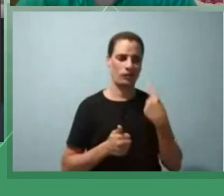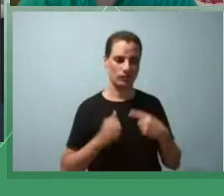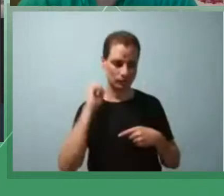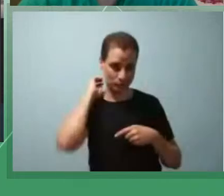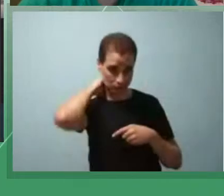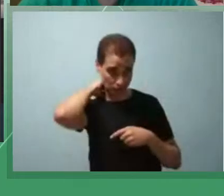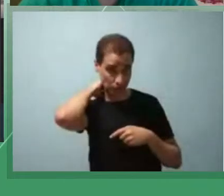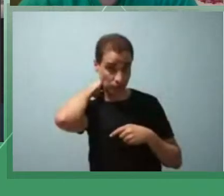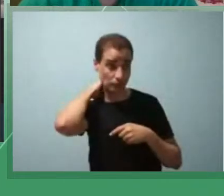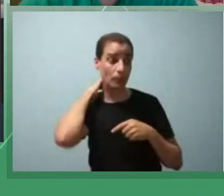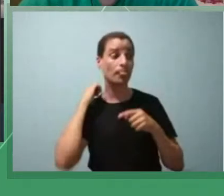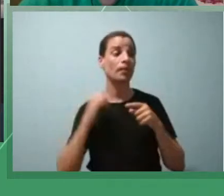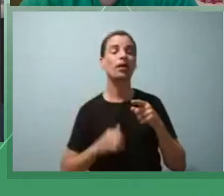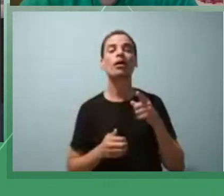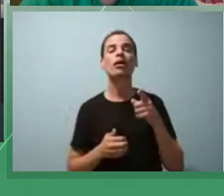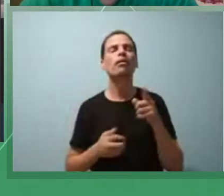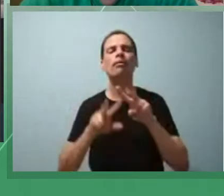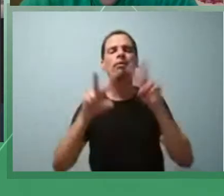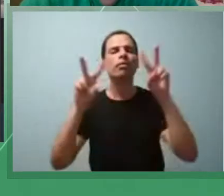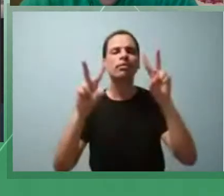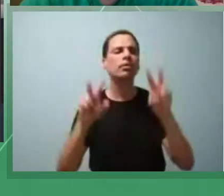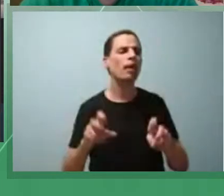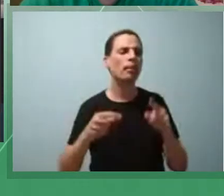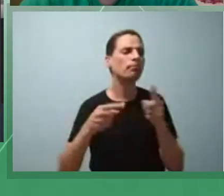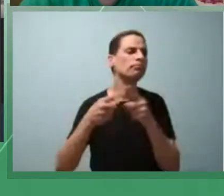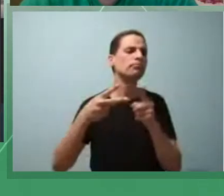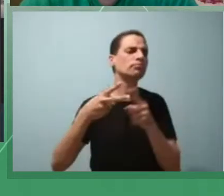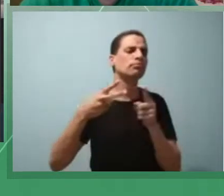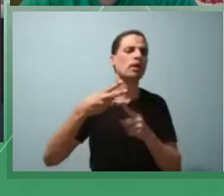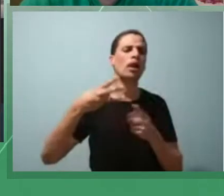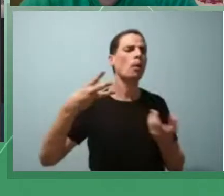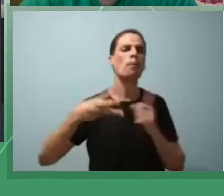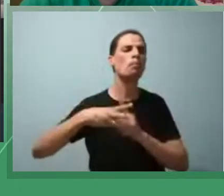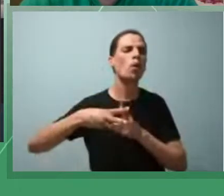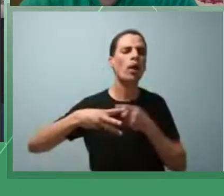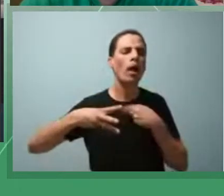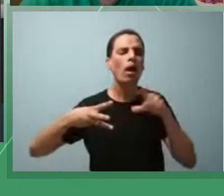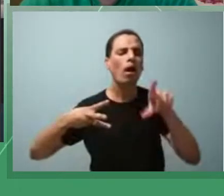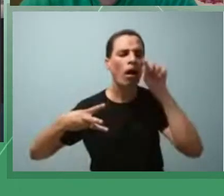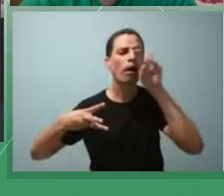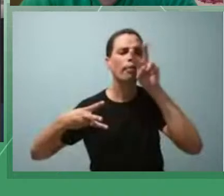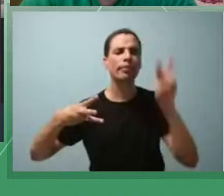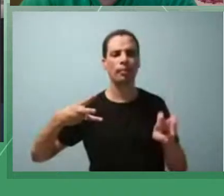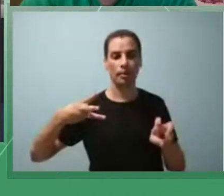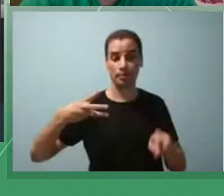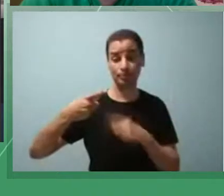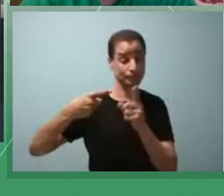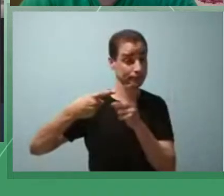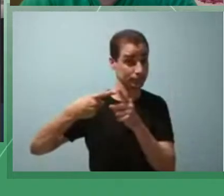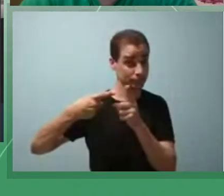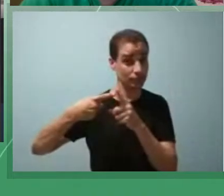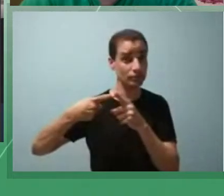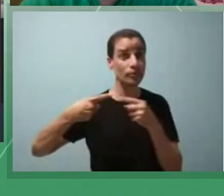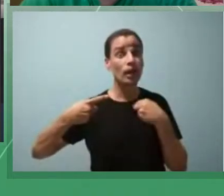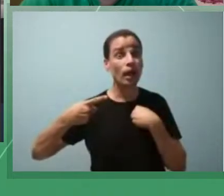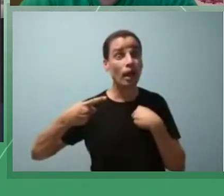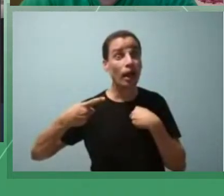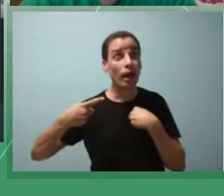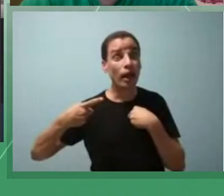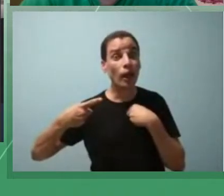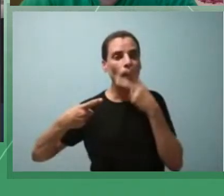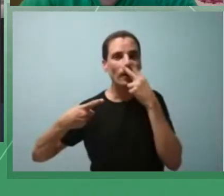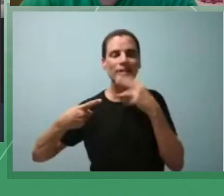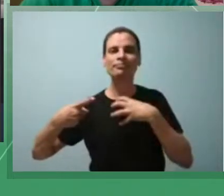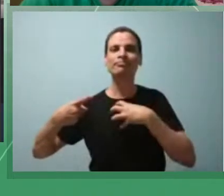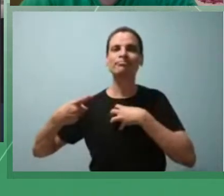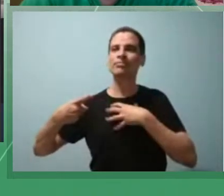motivação pelo tema então eu coloquei três motivações principais a primeira motivação é minha aproximação por fotografia então eu